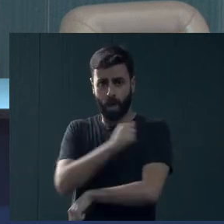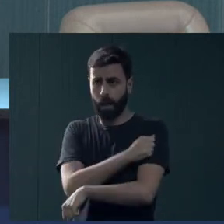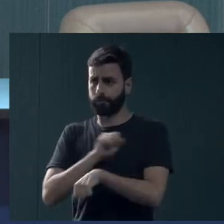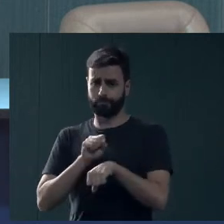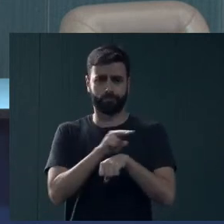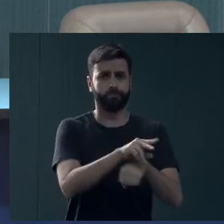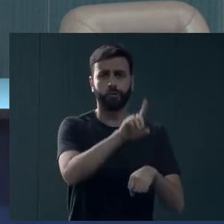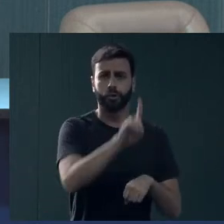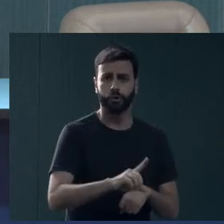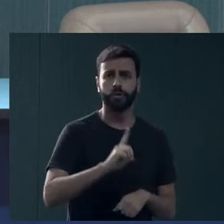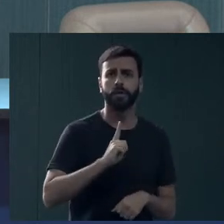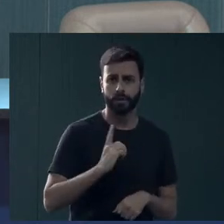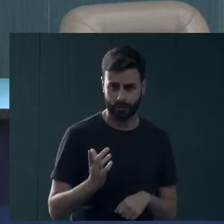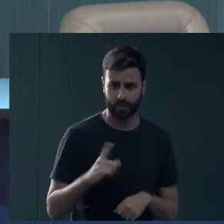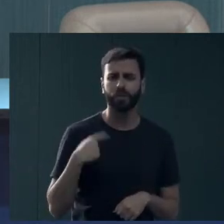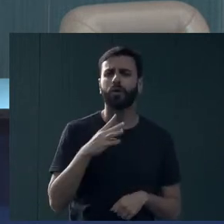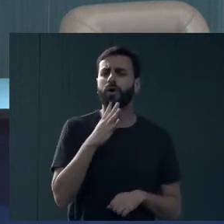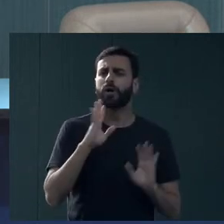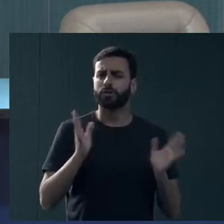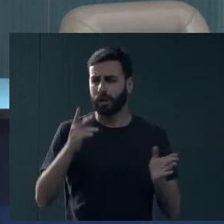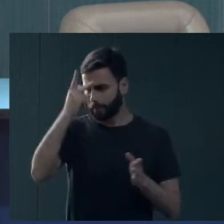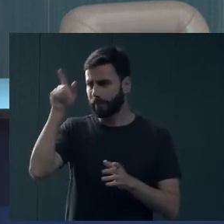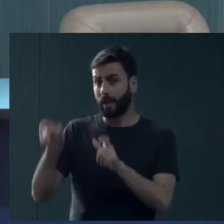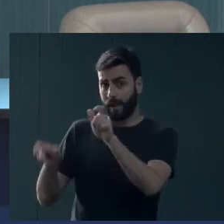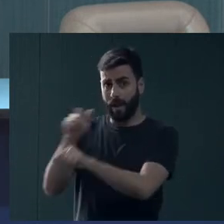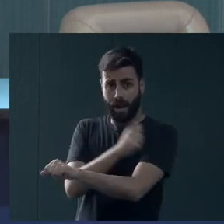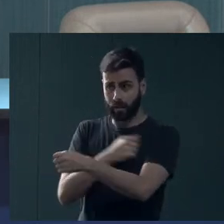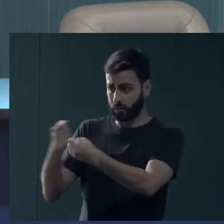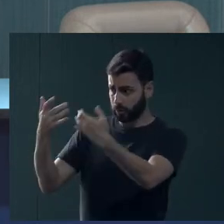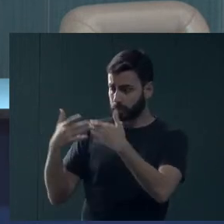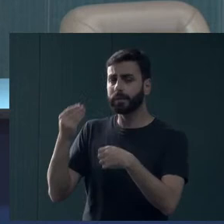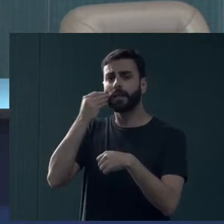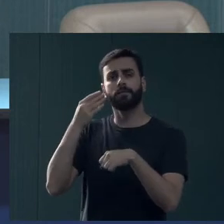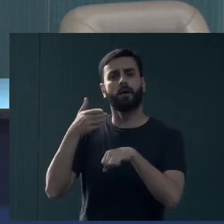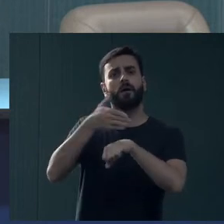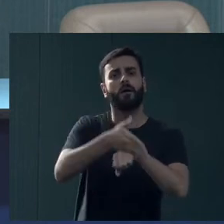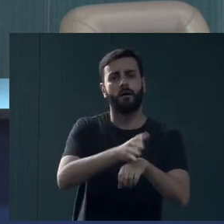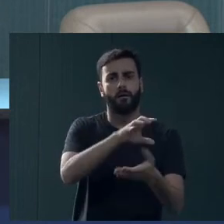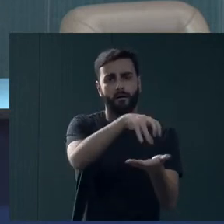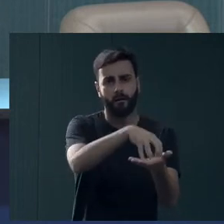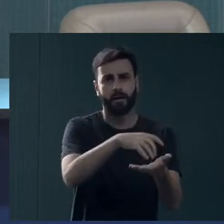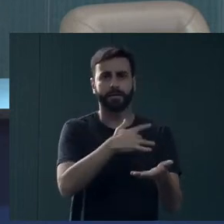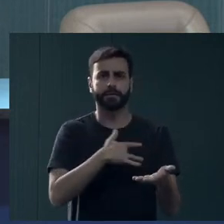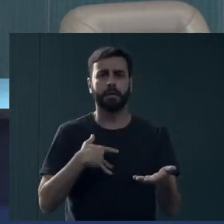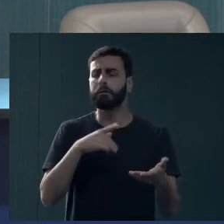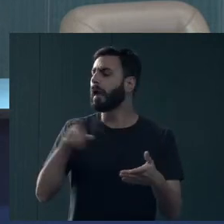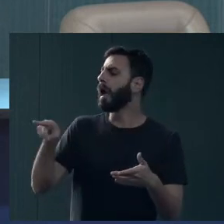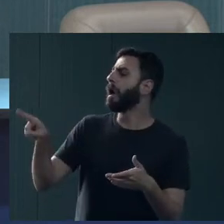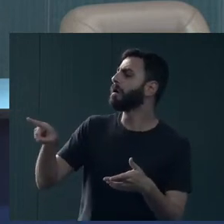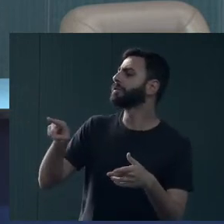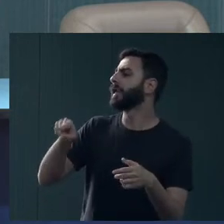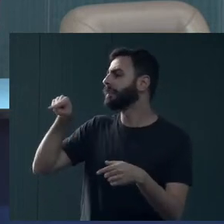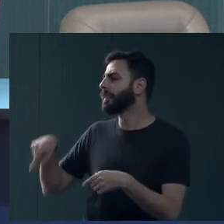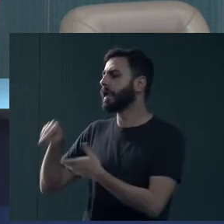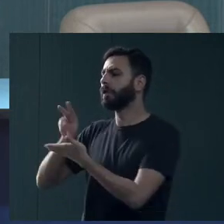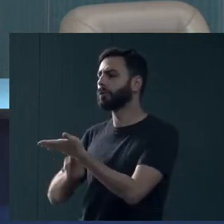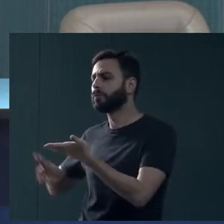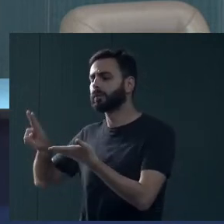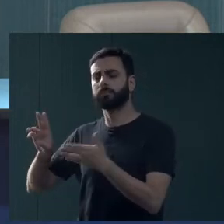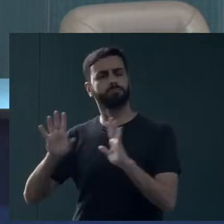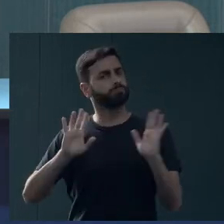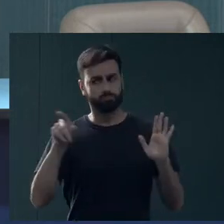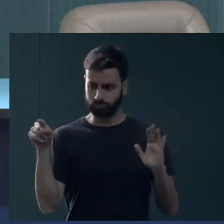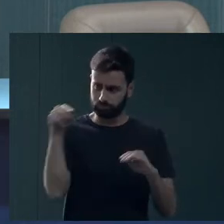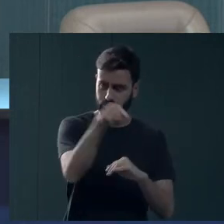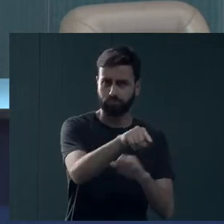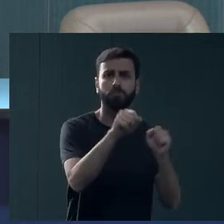acessar esses serviços. Nós já tivemos alguns relatos de estudantes que buscaram algum serviço, ah, não, você tem que ser atendido na universidade. Não, ele